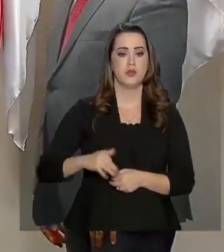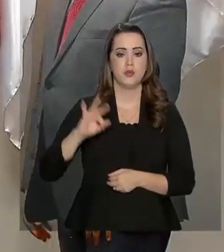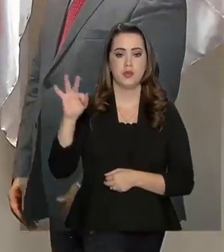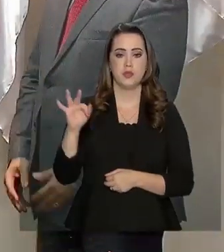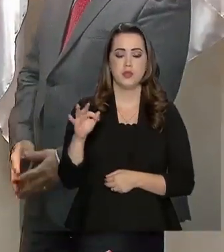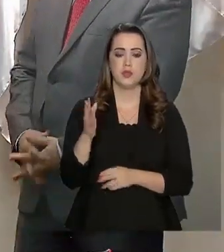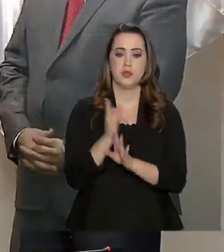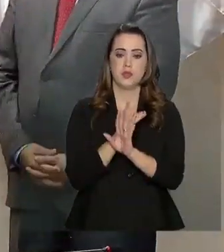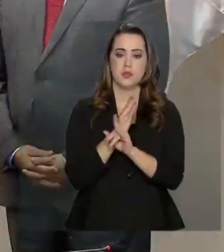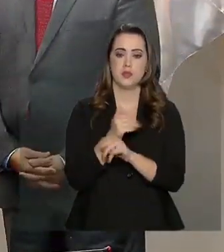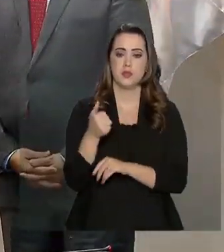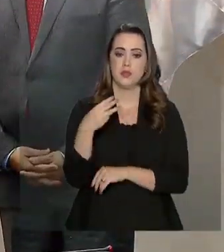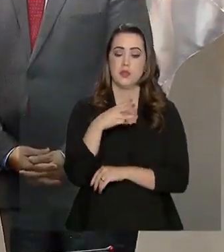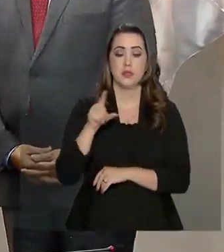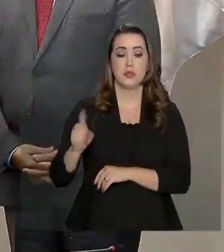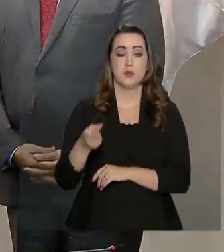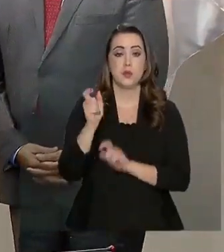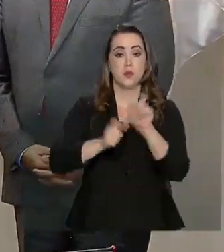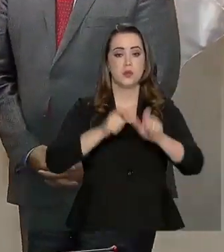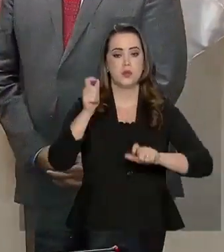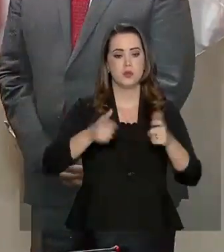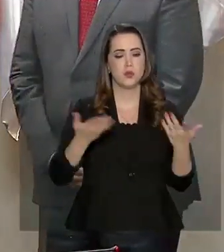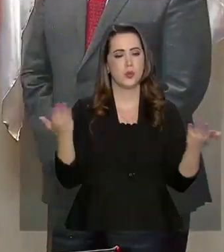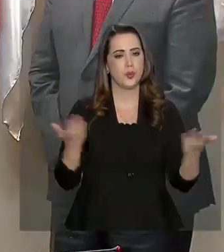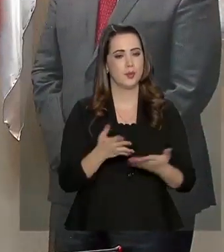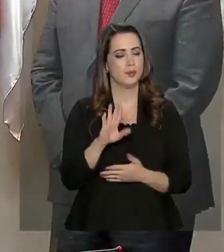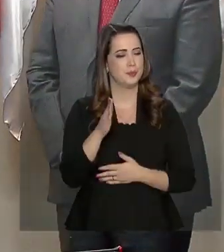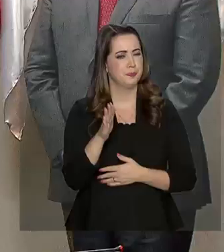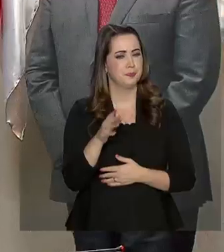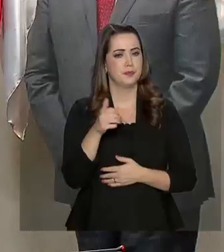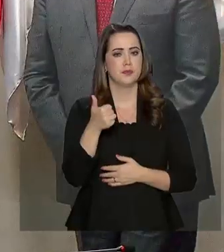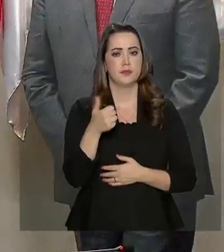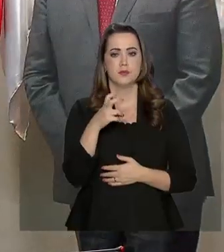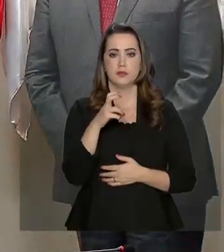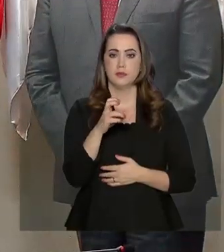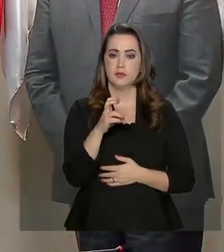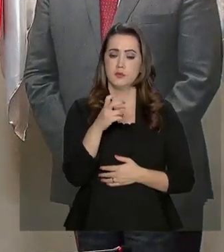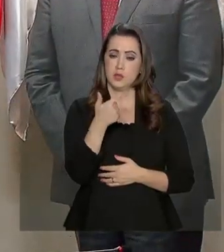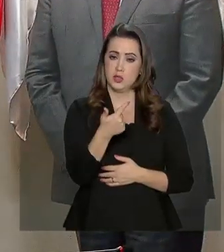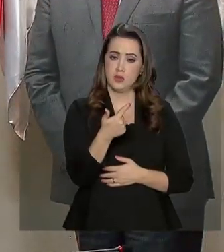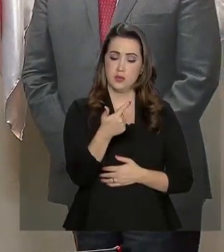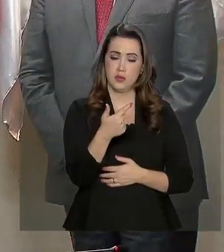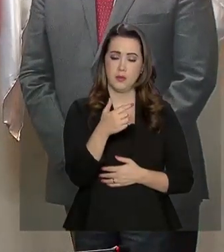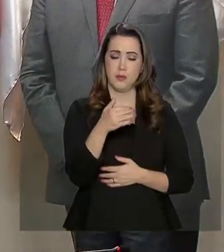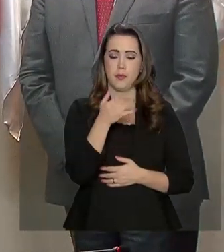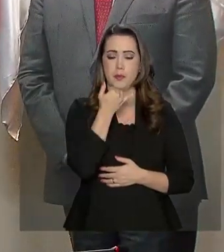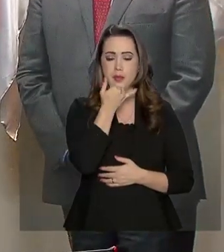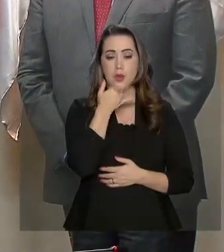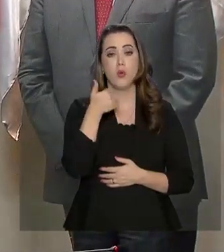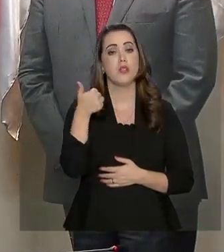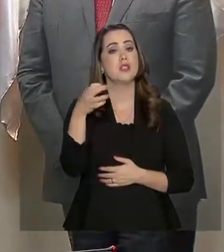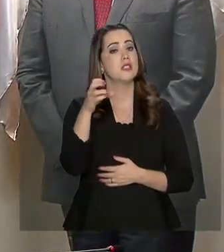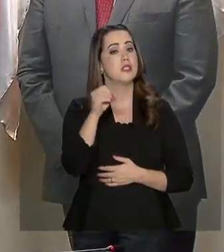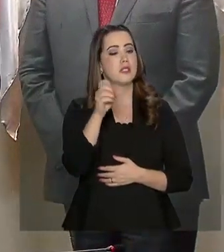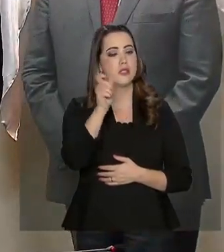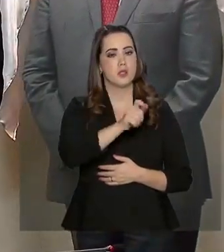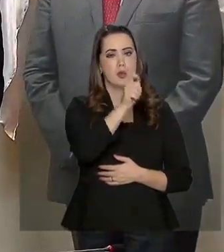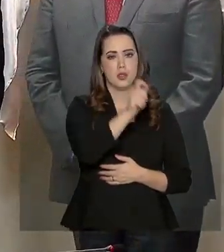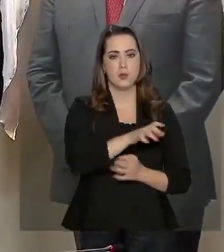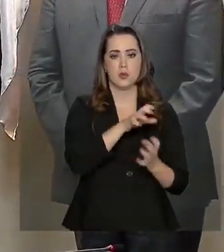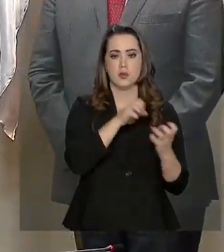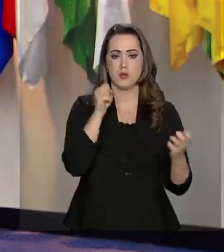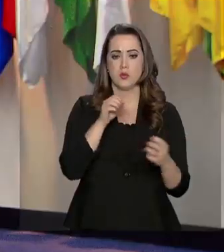O município tem 13 mil habitantes e atende cerca de 150 idosos com atividades culturais e